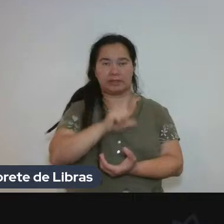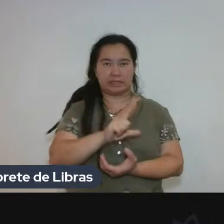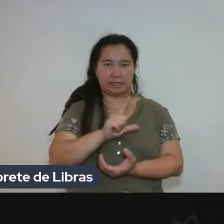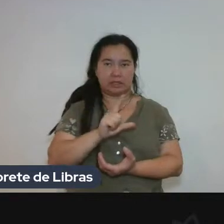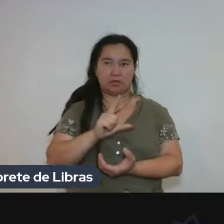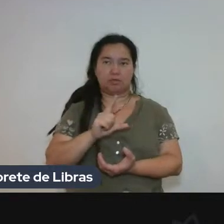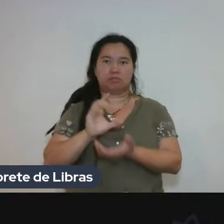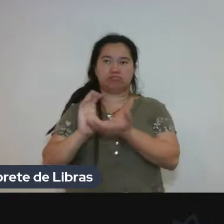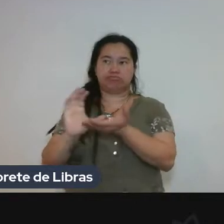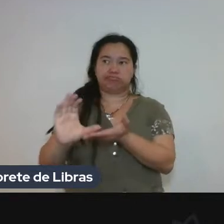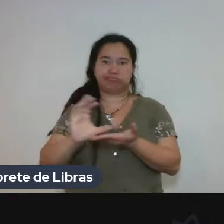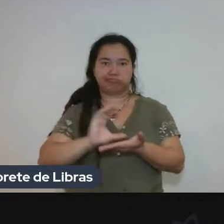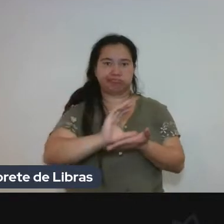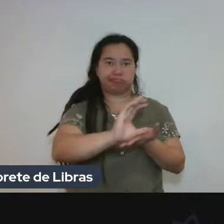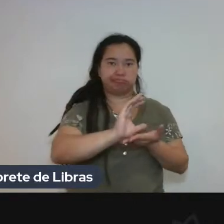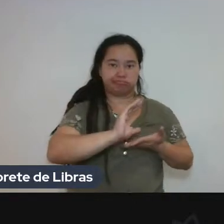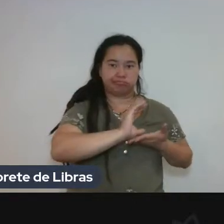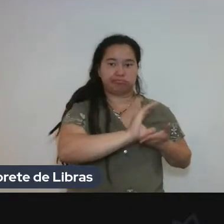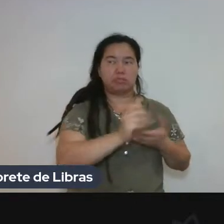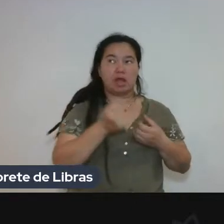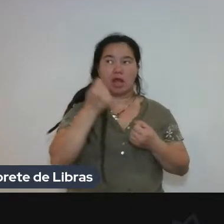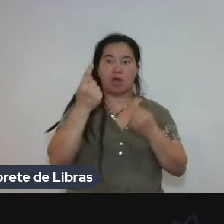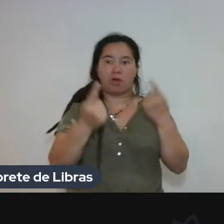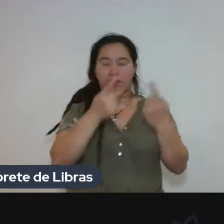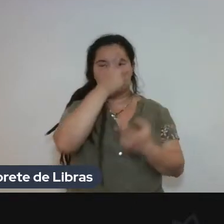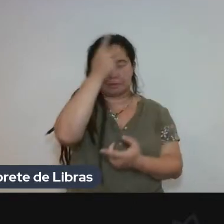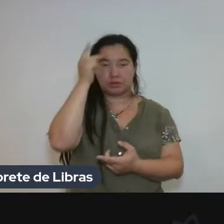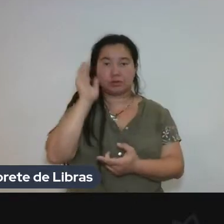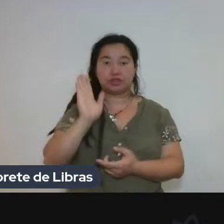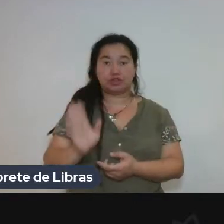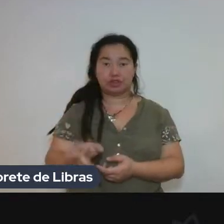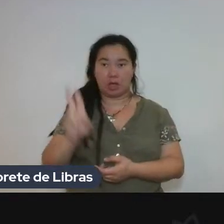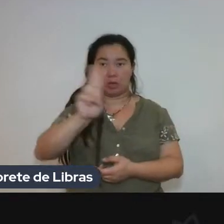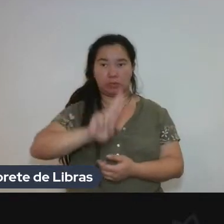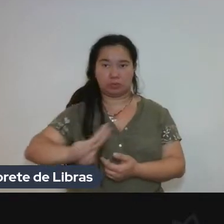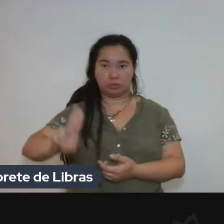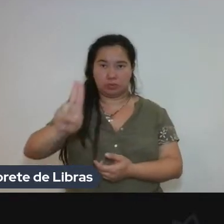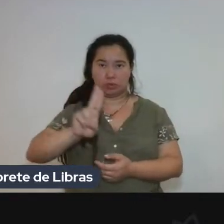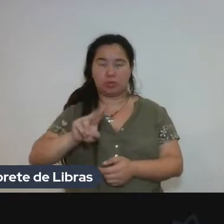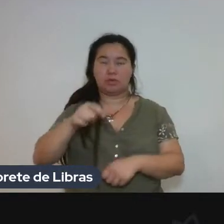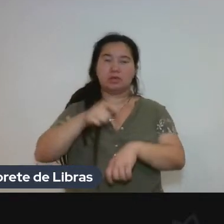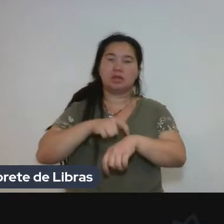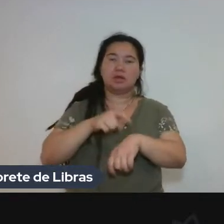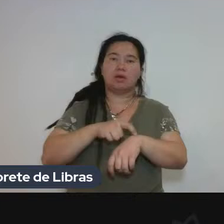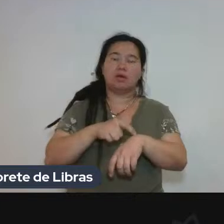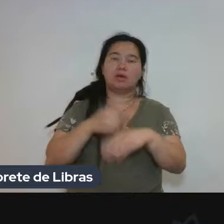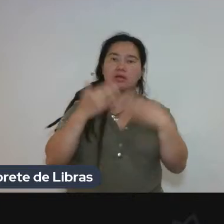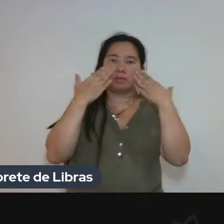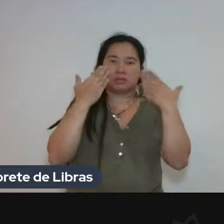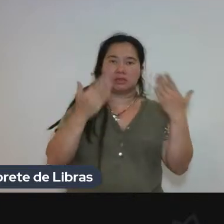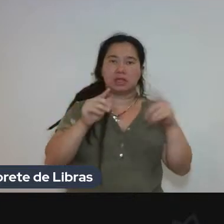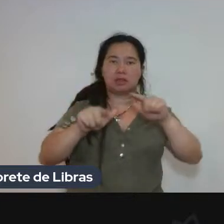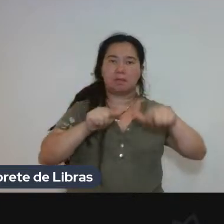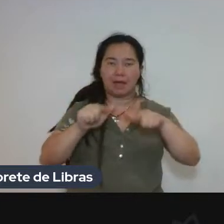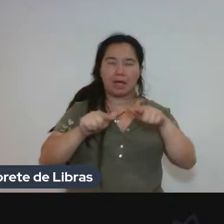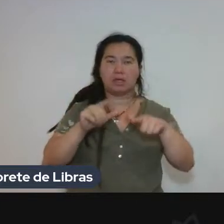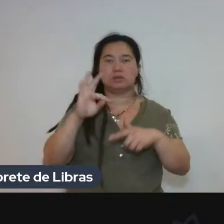já usaram em trabalhos, né? O PCC, a utilizou dela para fazer uma tradução comentada.